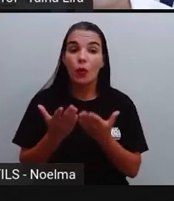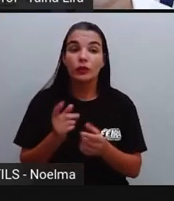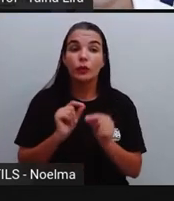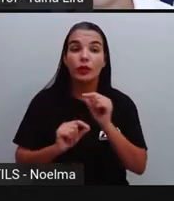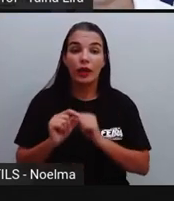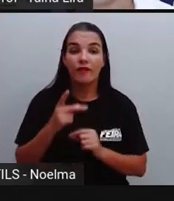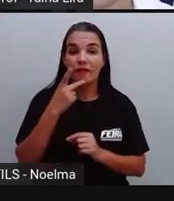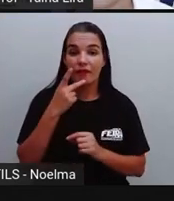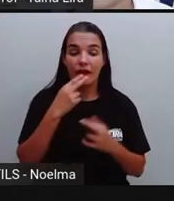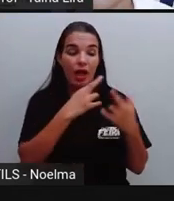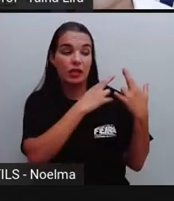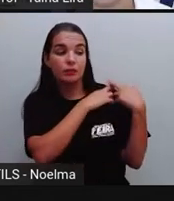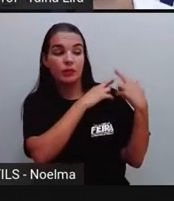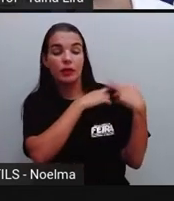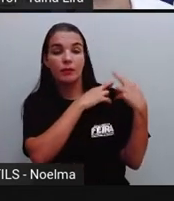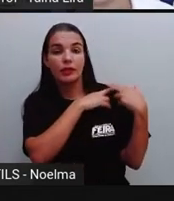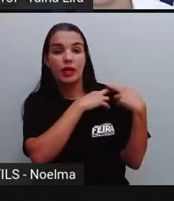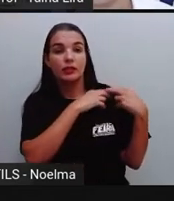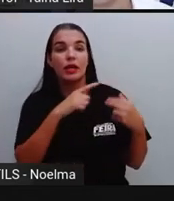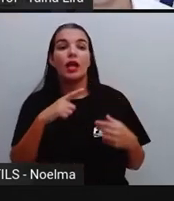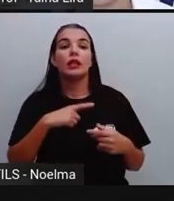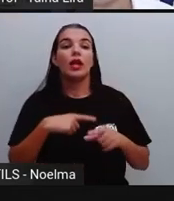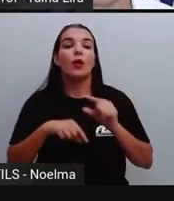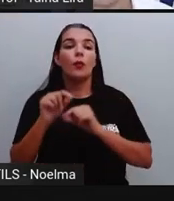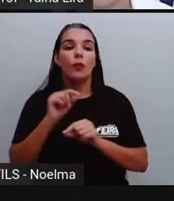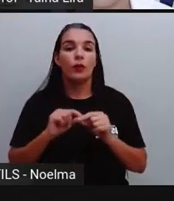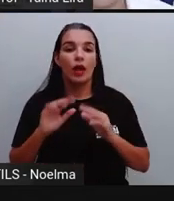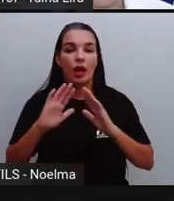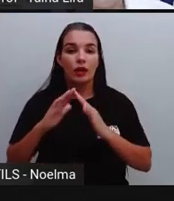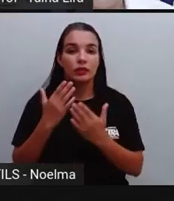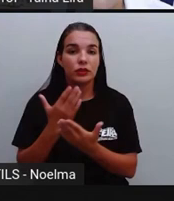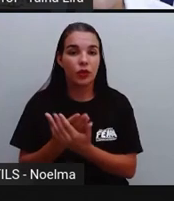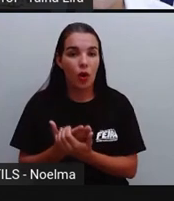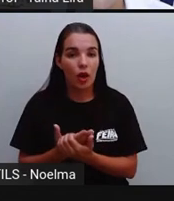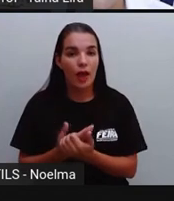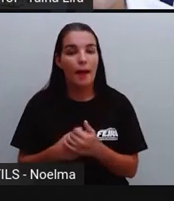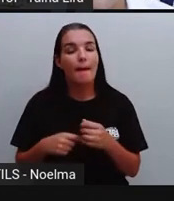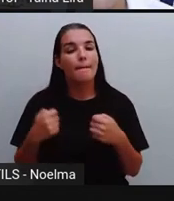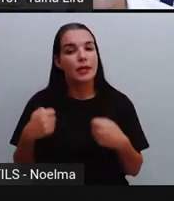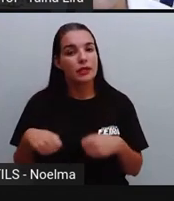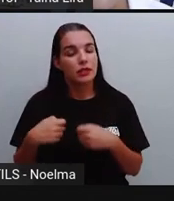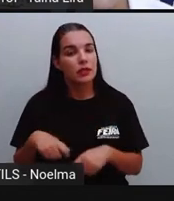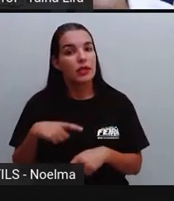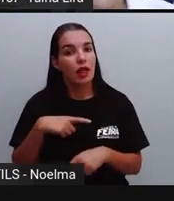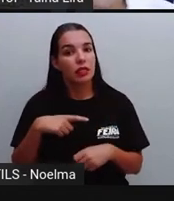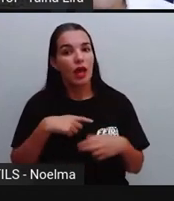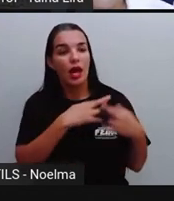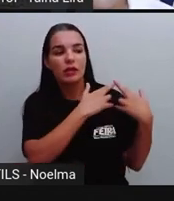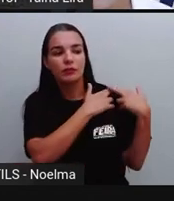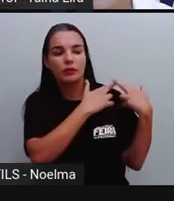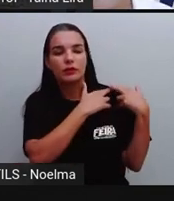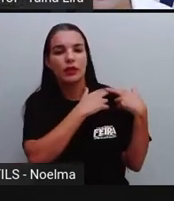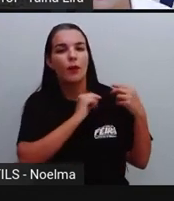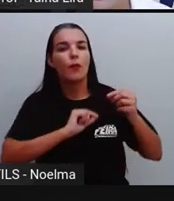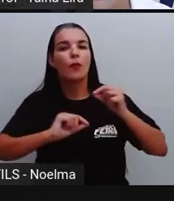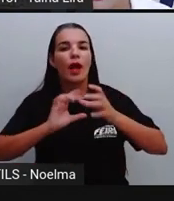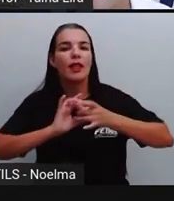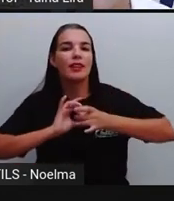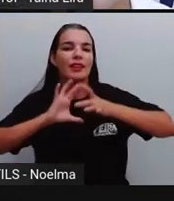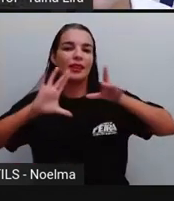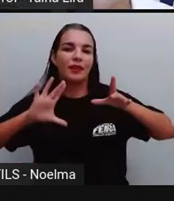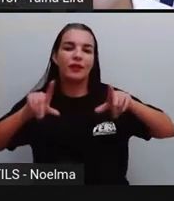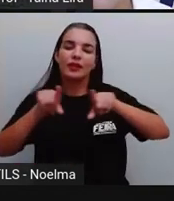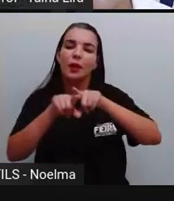gestão, A gente lembra, né? Que a escola, ela precisa ter uma gestão, ó, Democrática